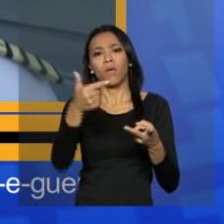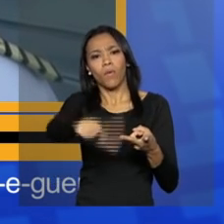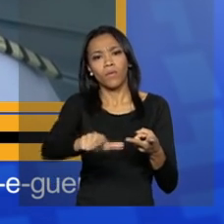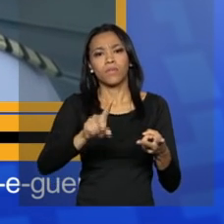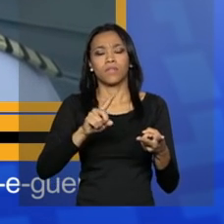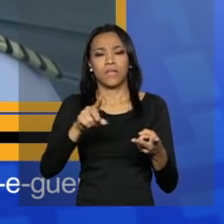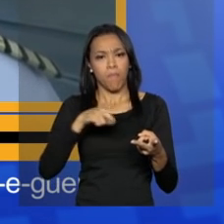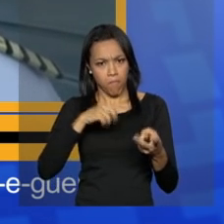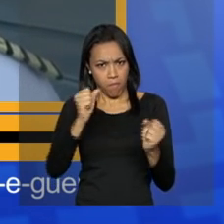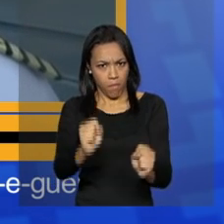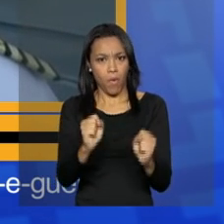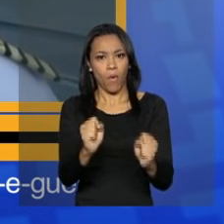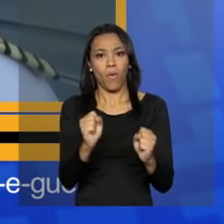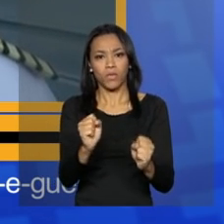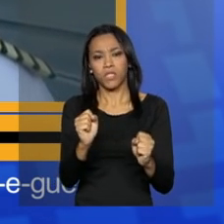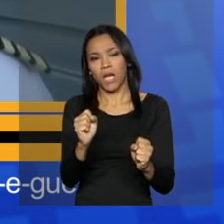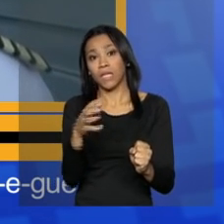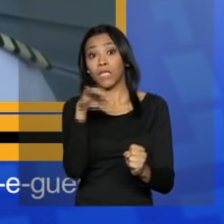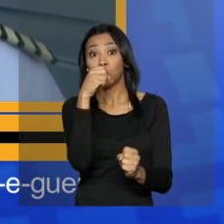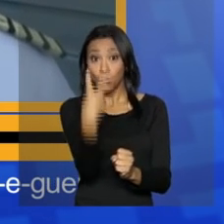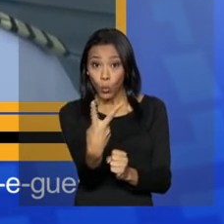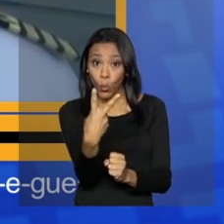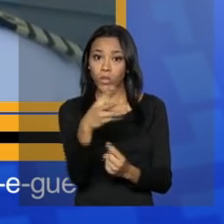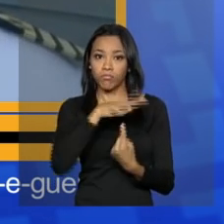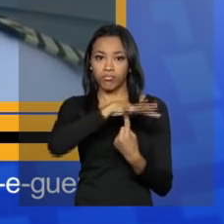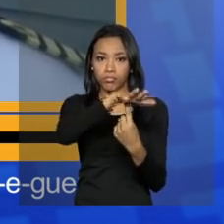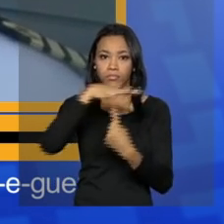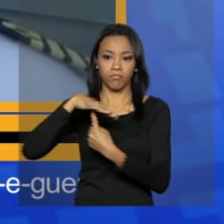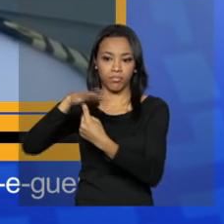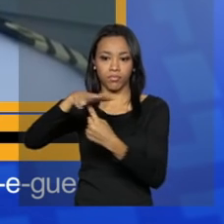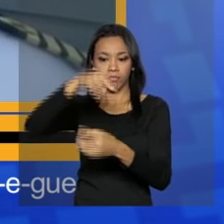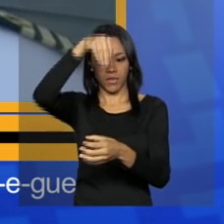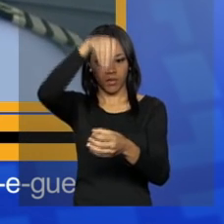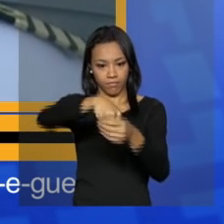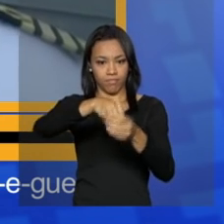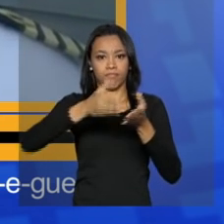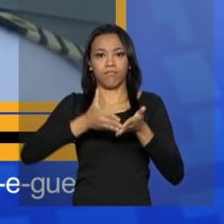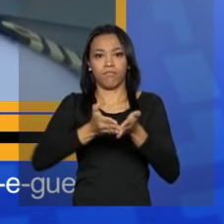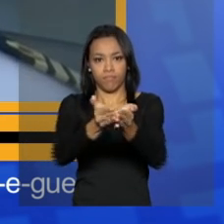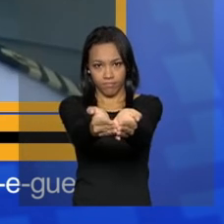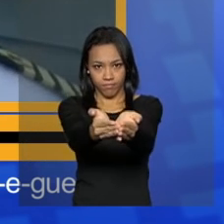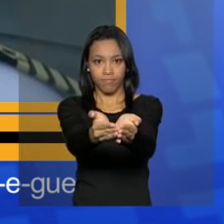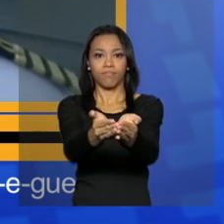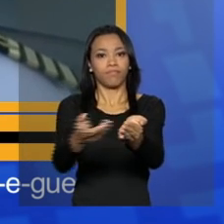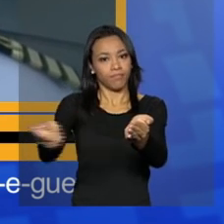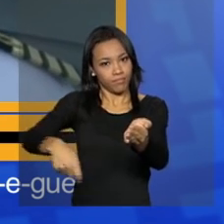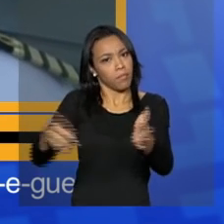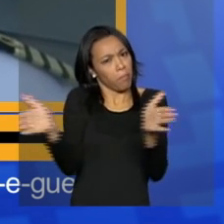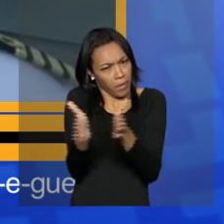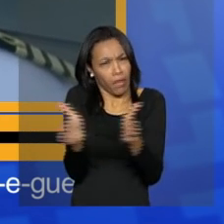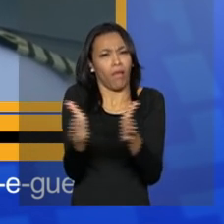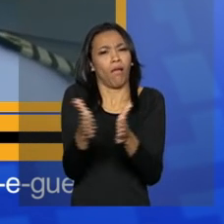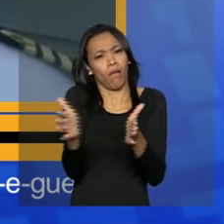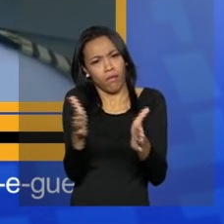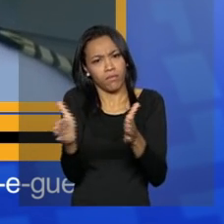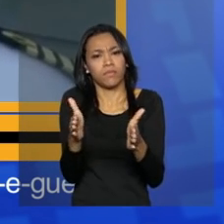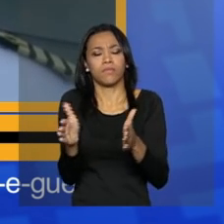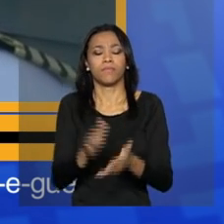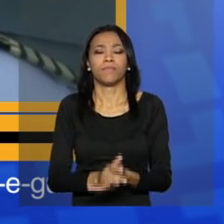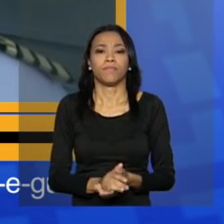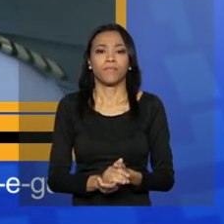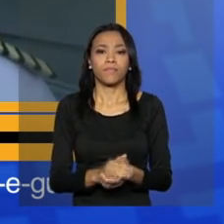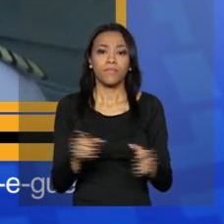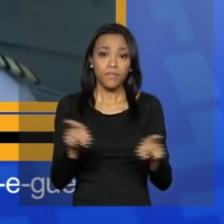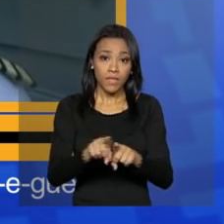onde podem operar até duas aeronaves simultaneamente no convés alfa, aeronaves de médio porte, e também no convés zulu,